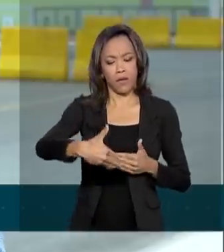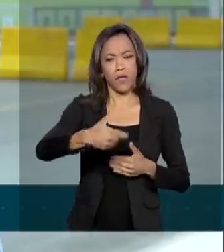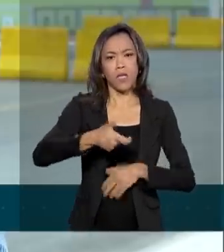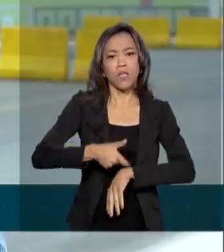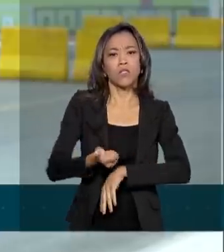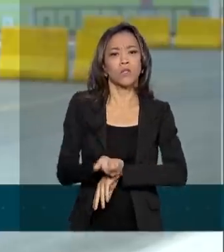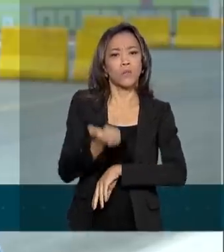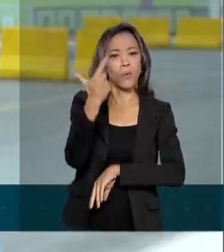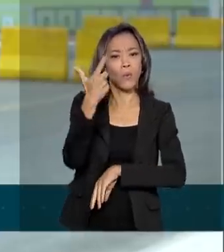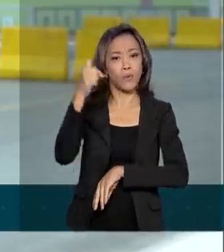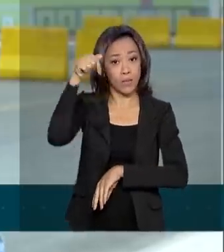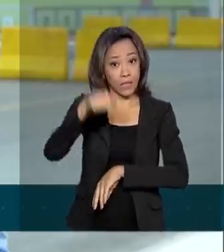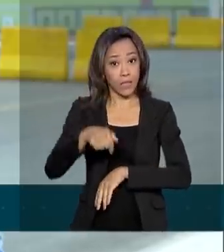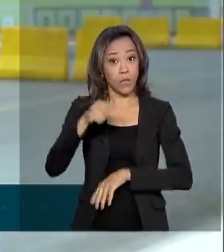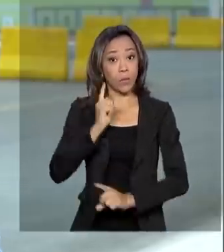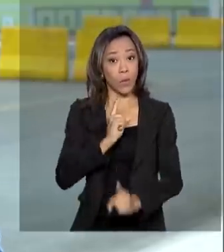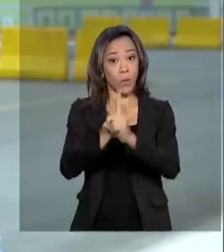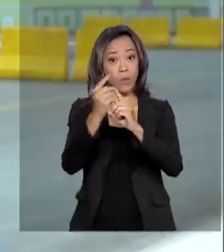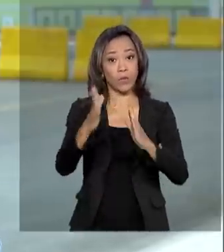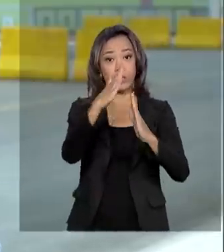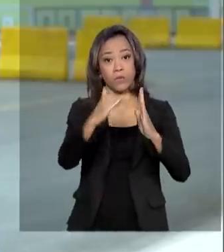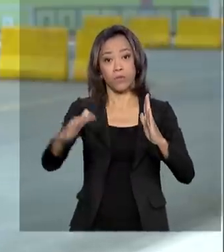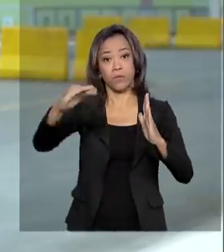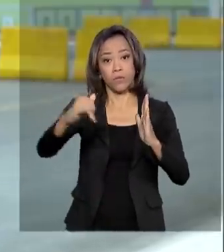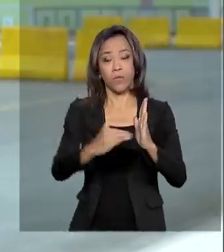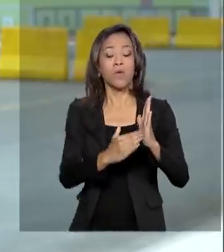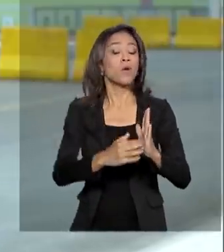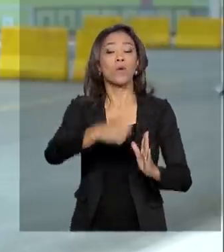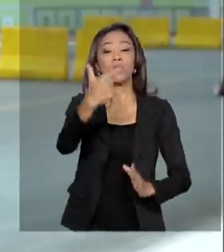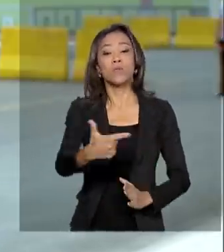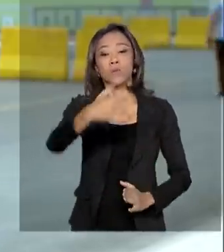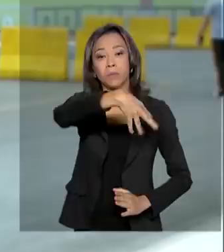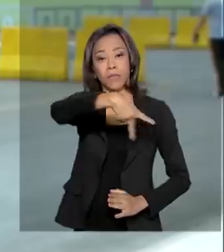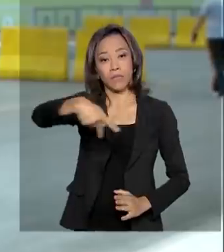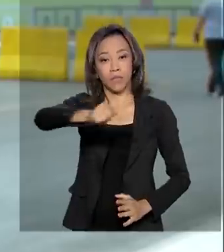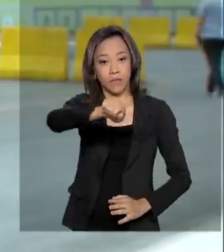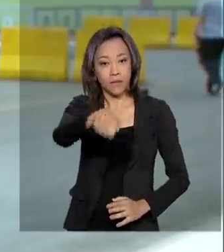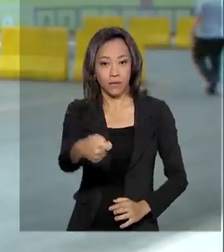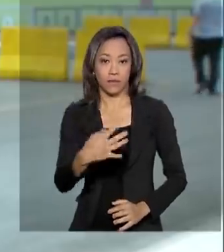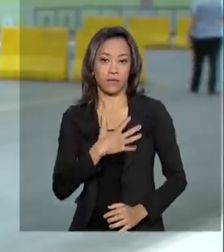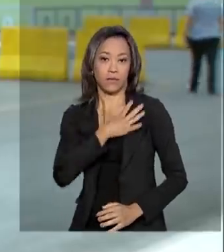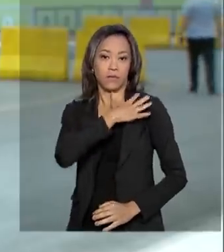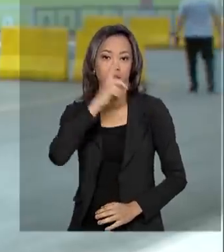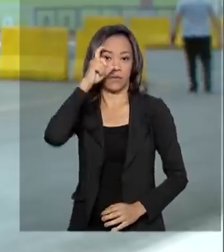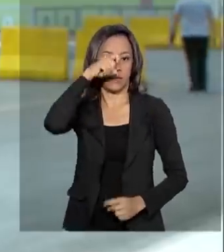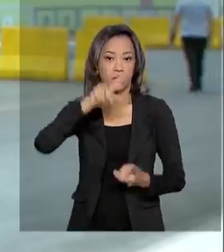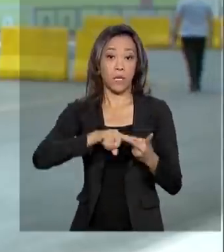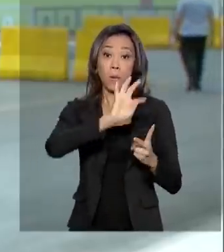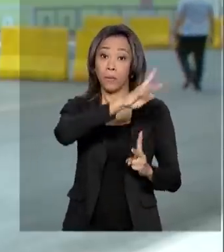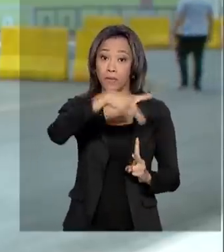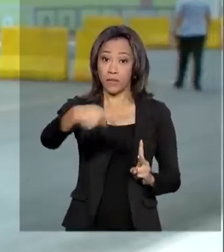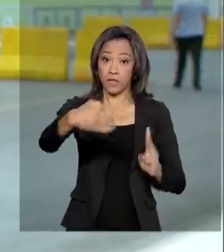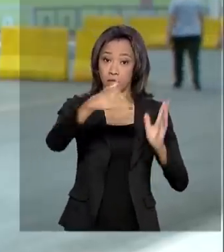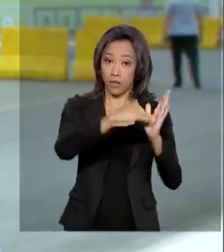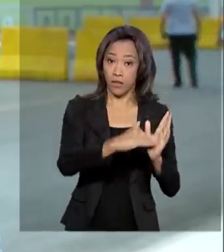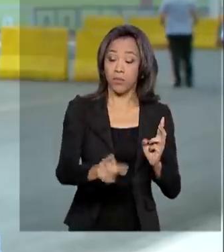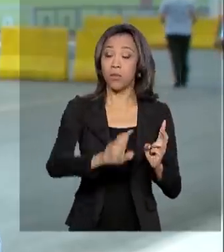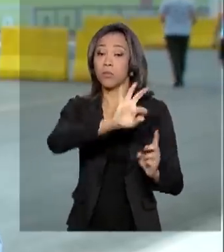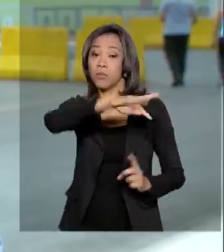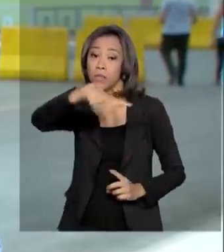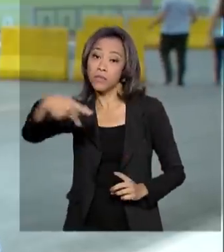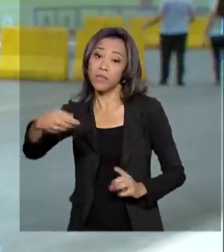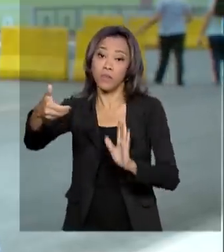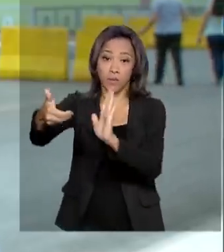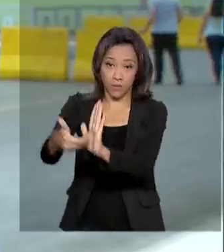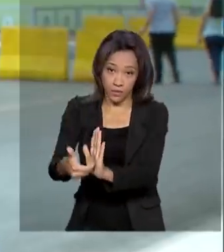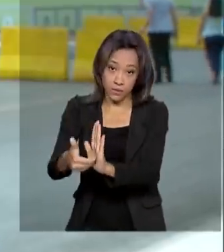encontro aqui no Palácio da Alvorada com o vice-presidente Hamilton Mourão, os presidentes do Senado, Davi Alcolumbre, da Câmara dos